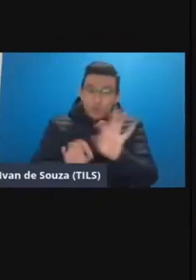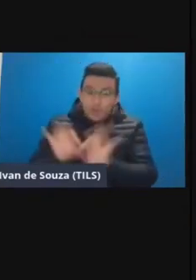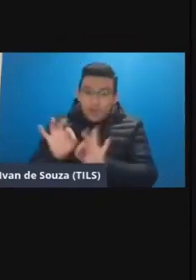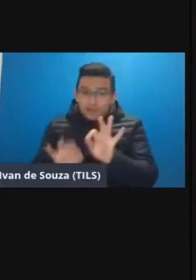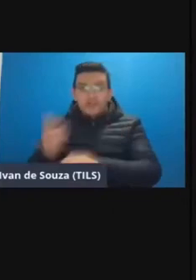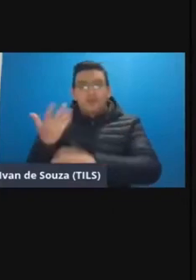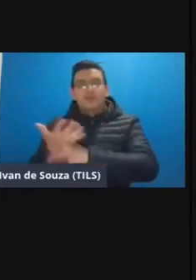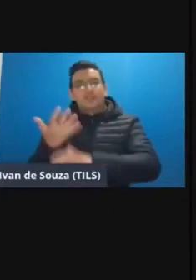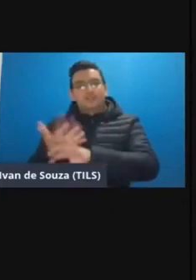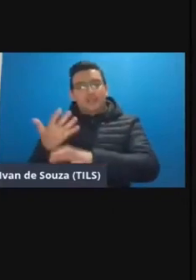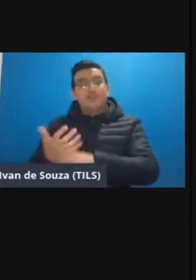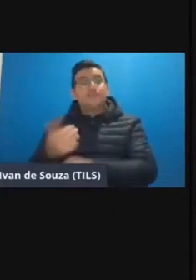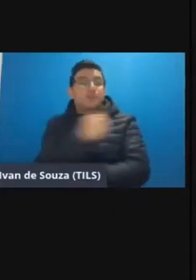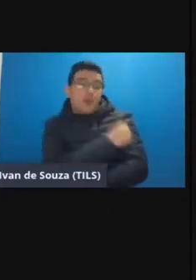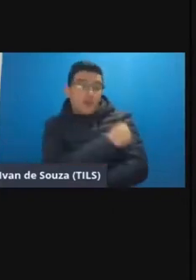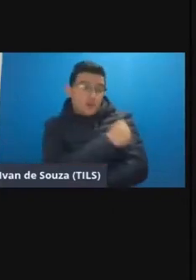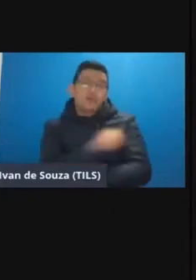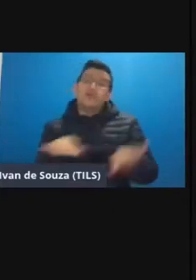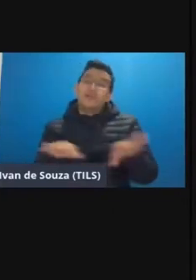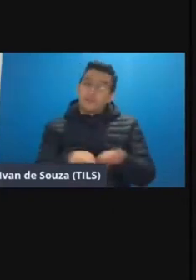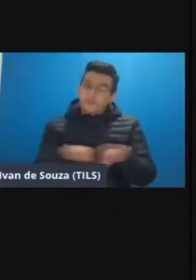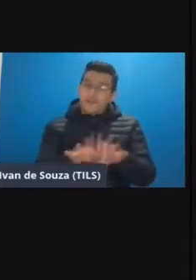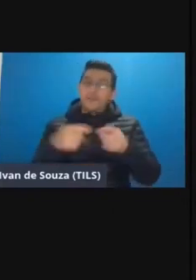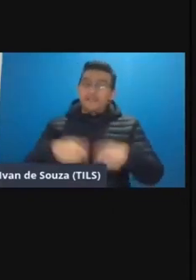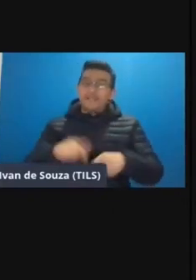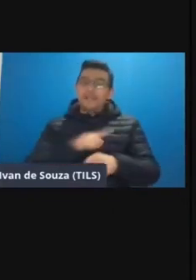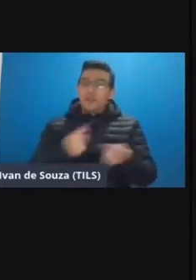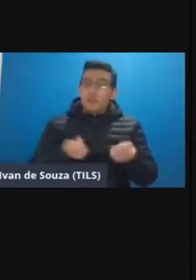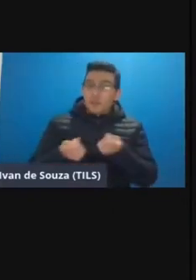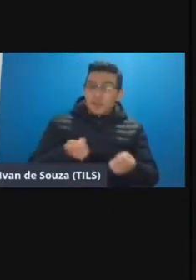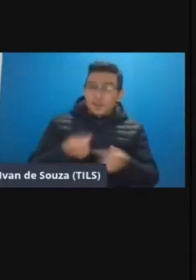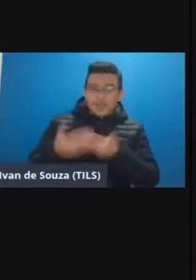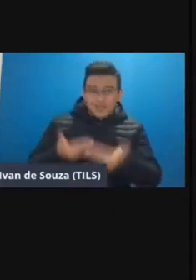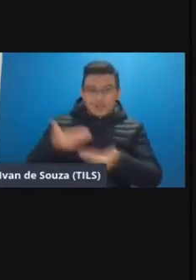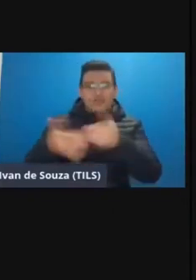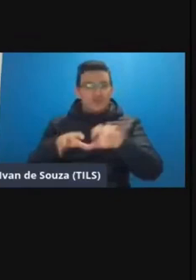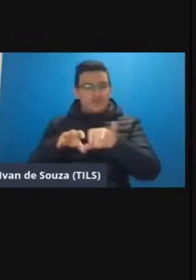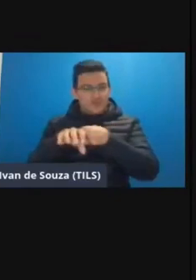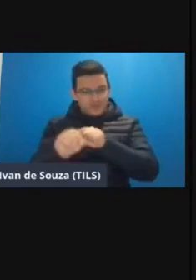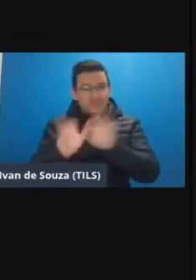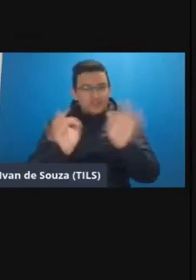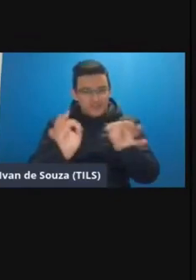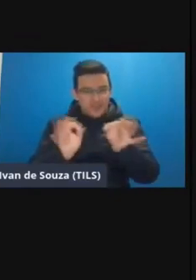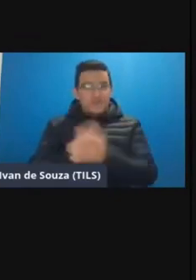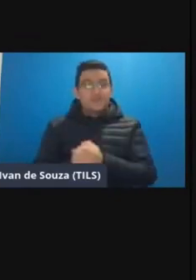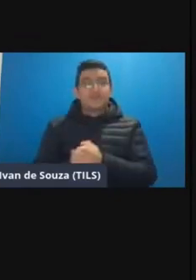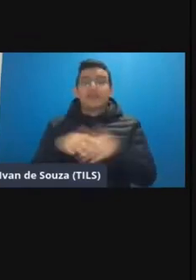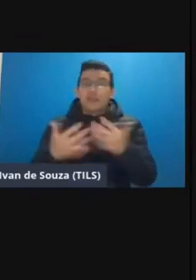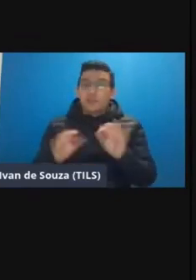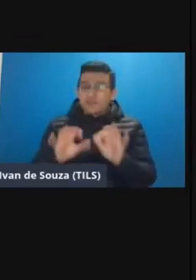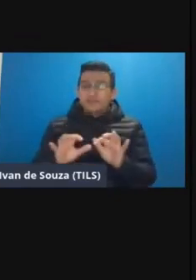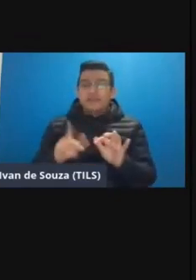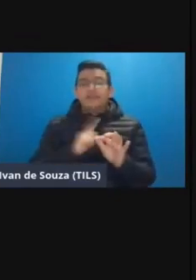disciplina e o estudante também dispôs de algum tipo de controle desse processo formativo né sendo assim